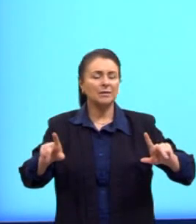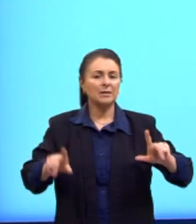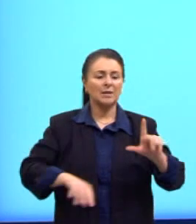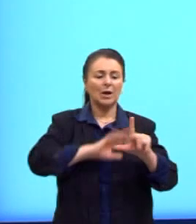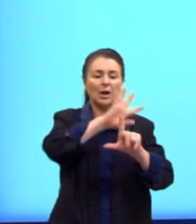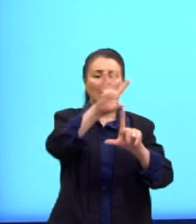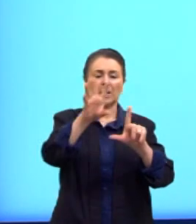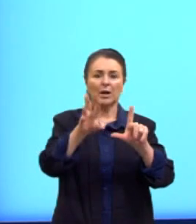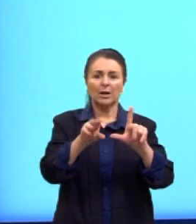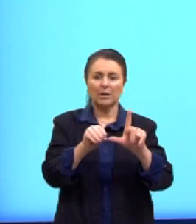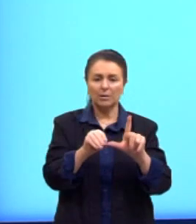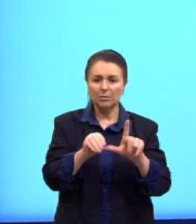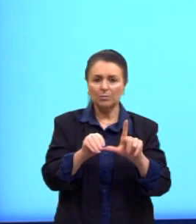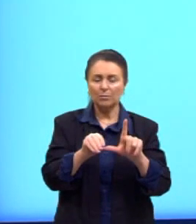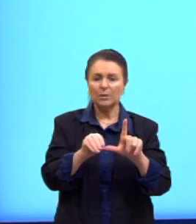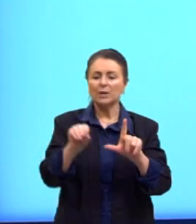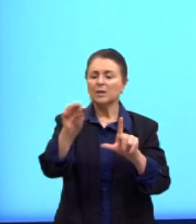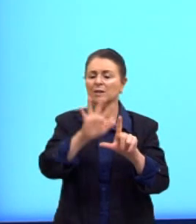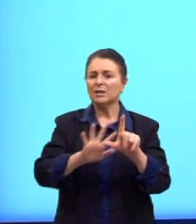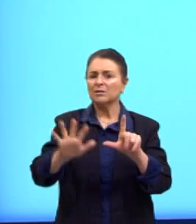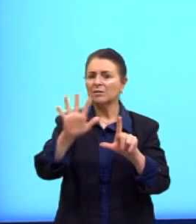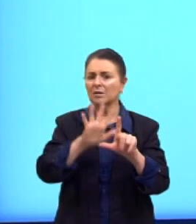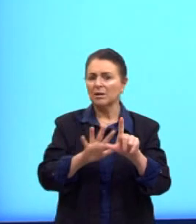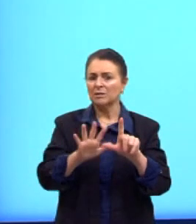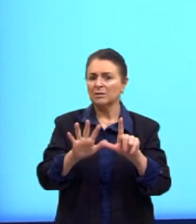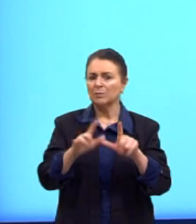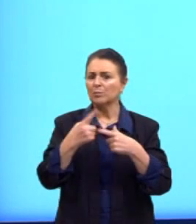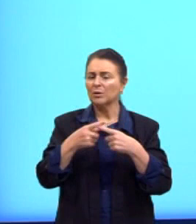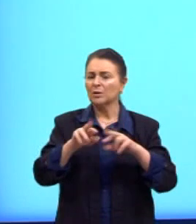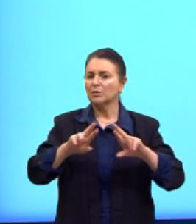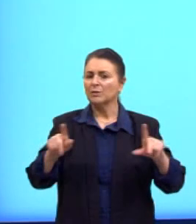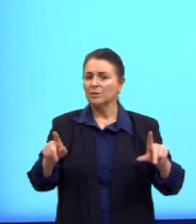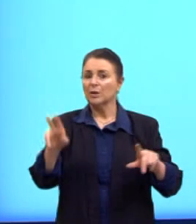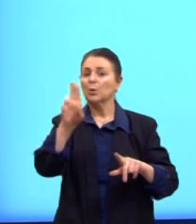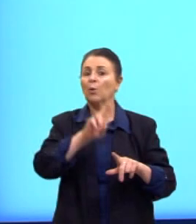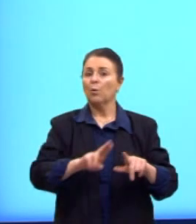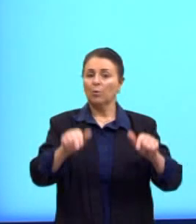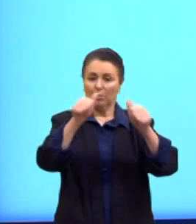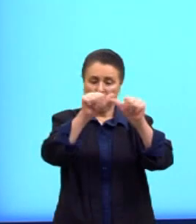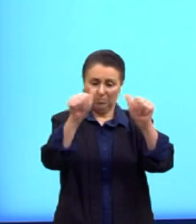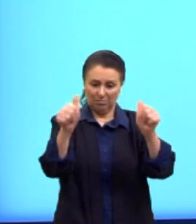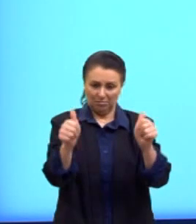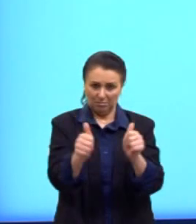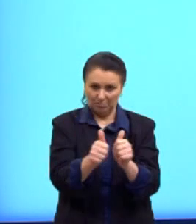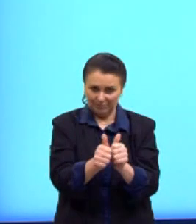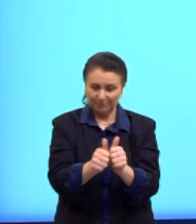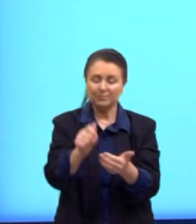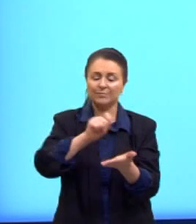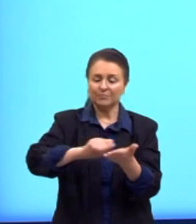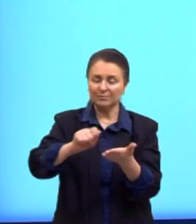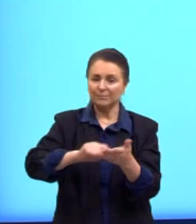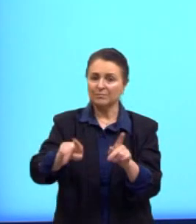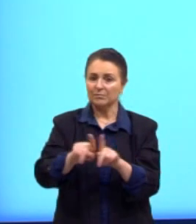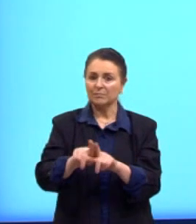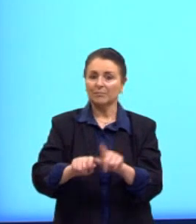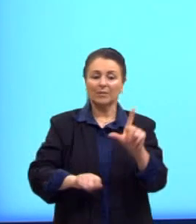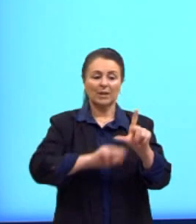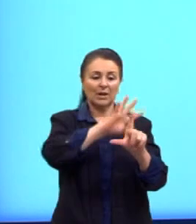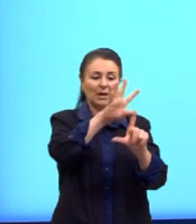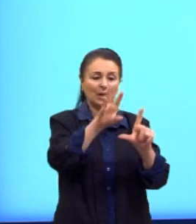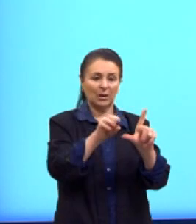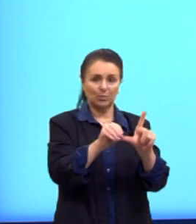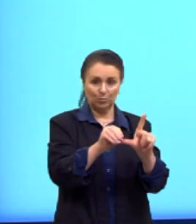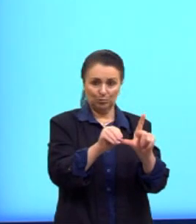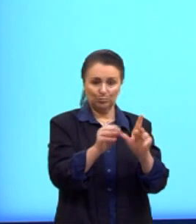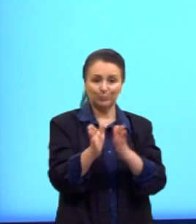cartoon e a nossa charge? Embora eles se utilizem da imagem aliada à escrita, como um recurso gráfico, cartoon e charge são